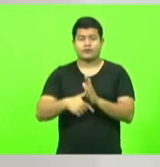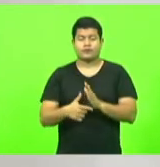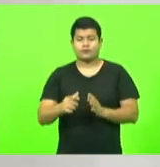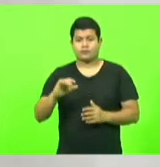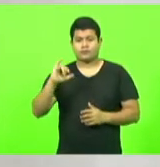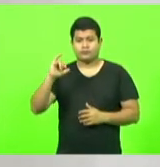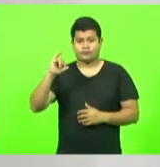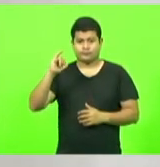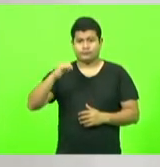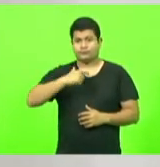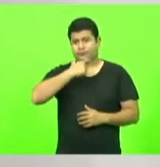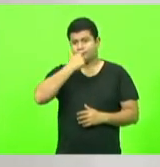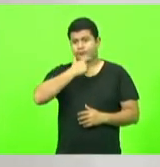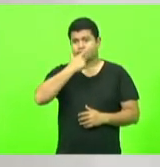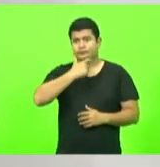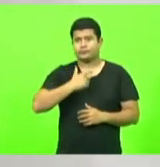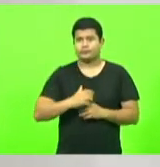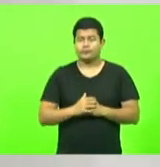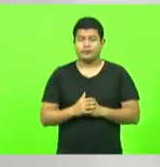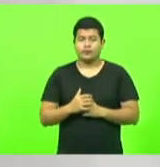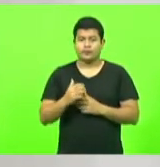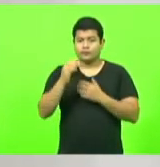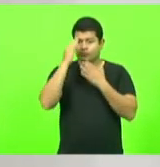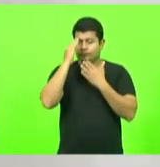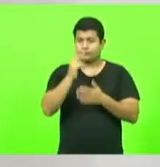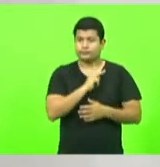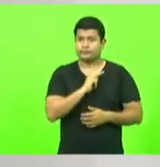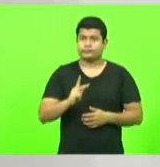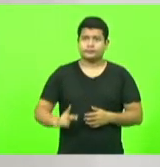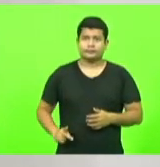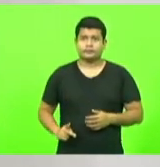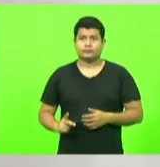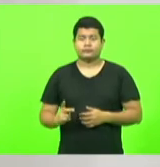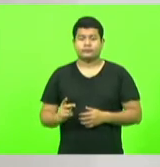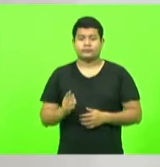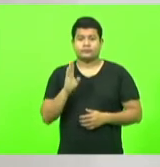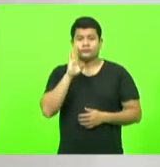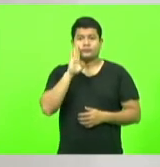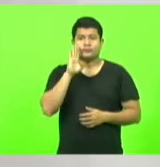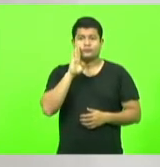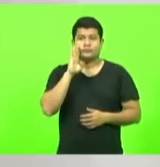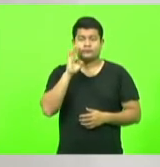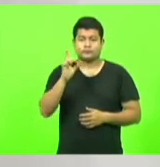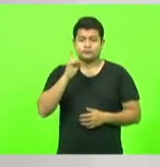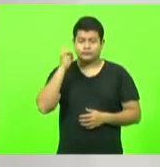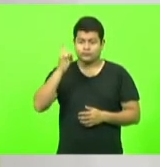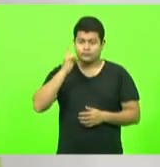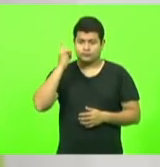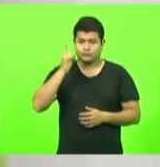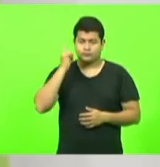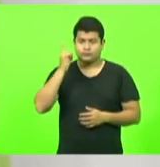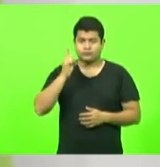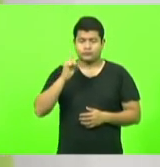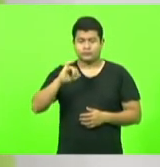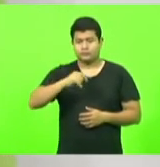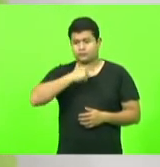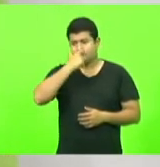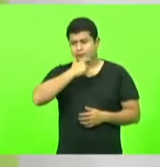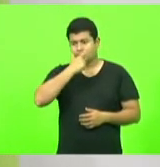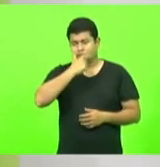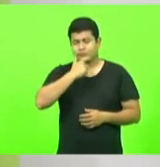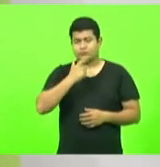obrigado senhor presidente deputado Nilson Berlanda deputado Geri Comper deputado